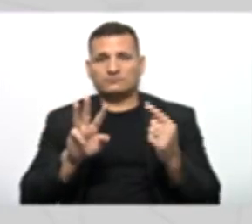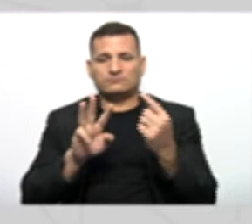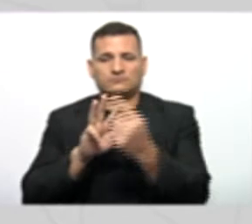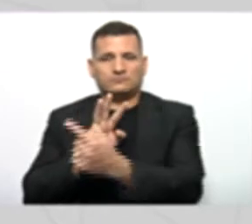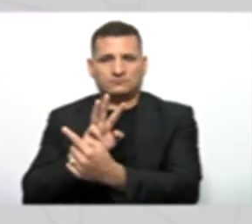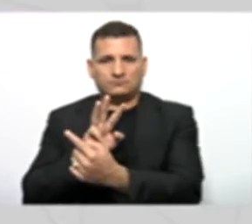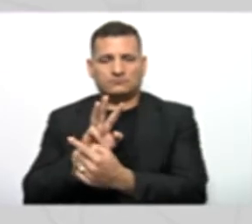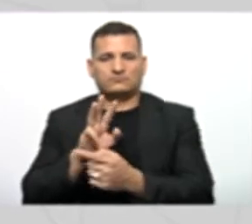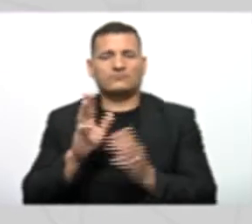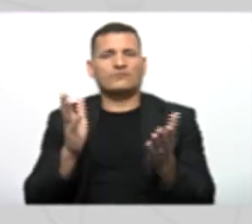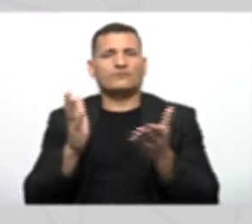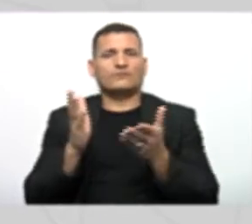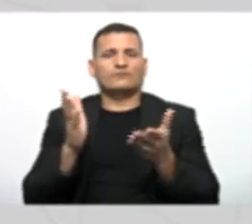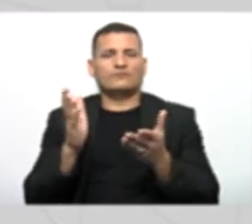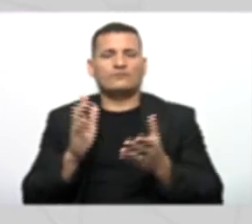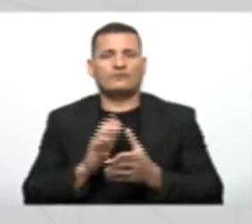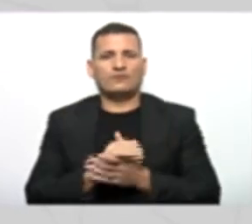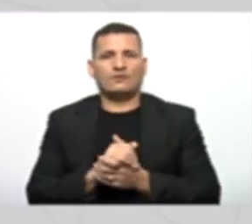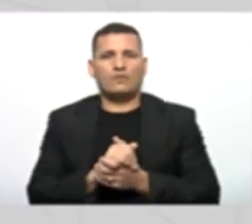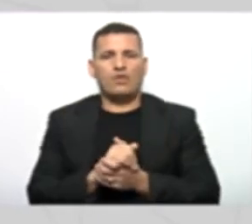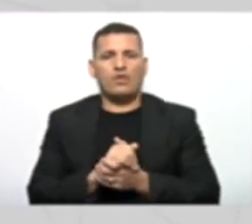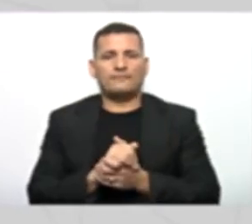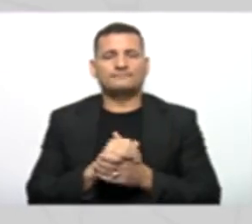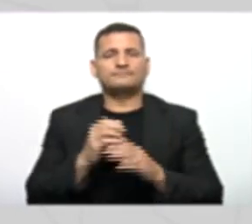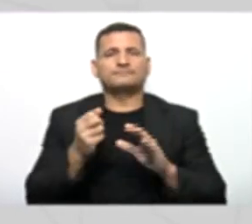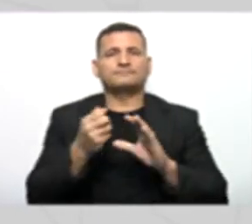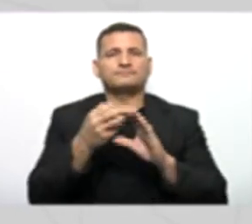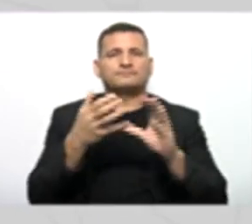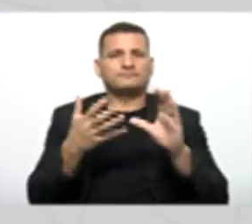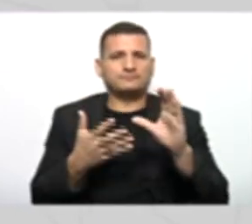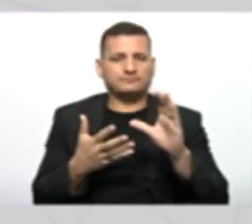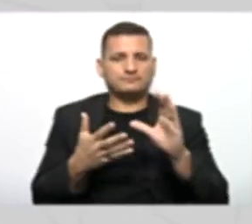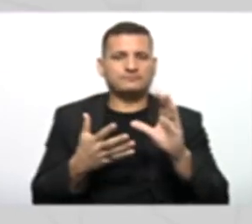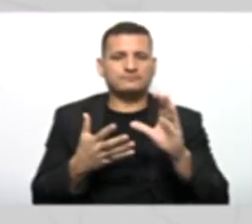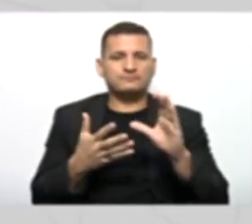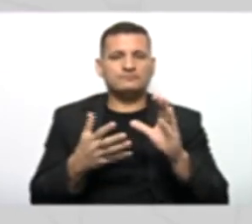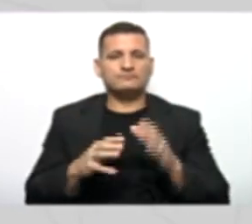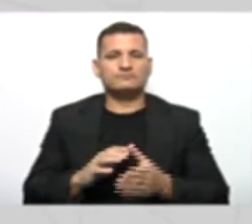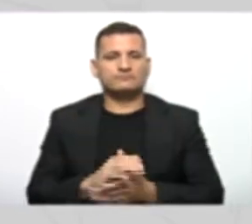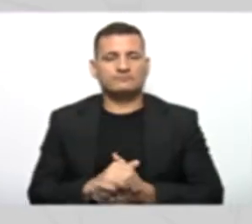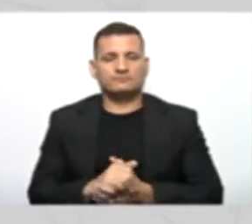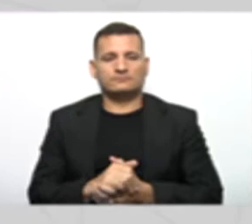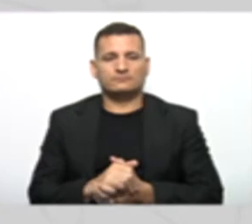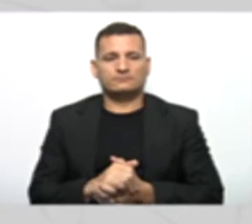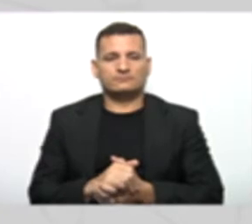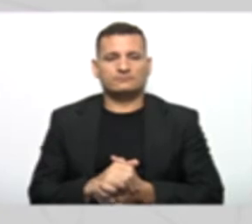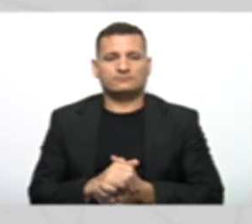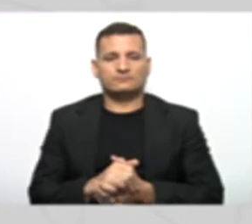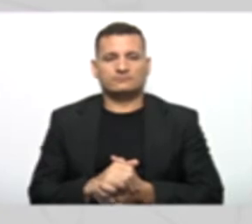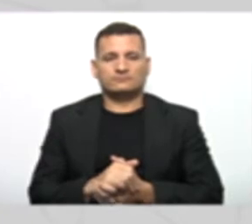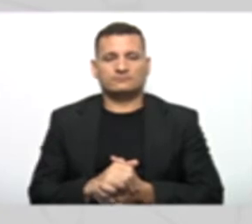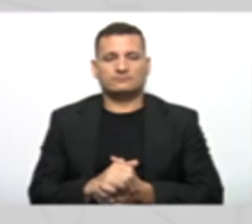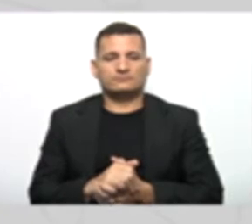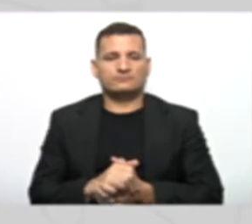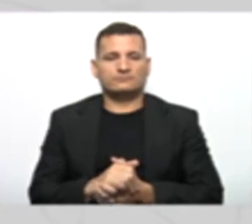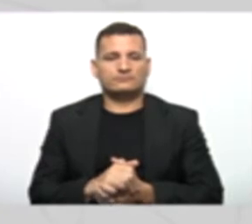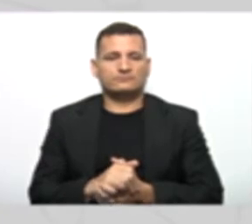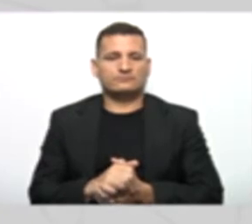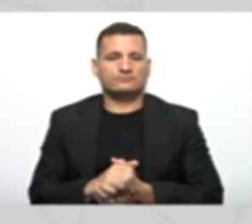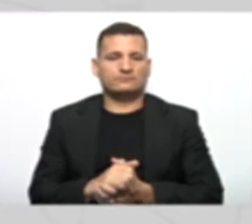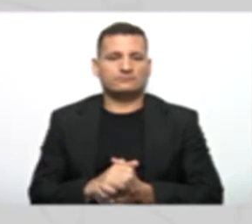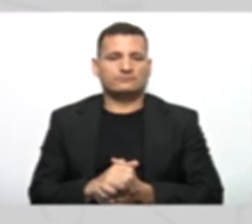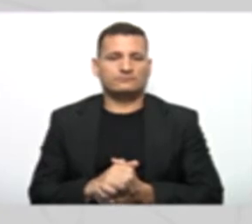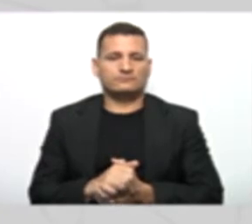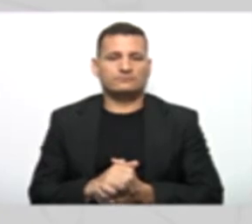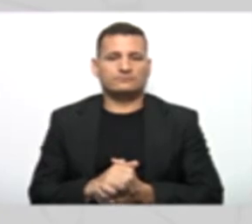atributos que vai receber cada um dos valores que foram enviados como parâmetros, que são self, nome.